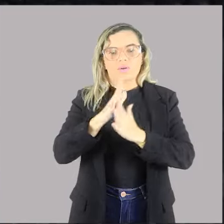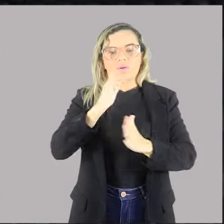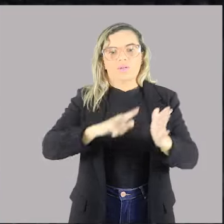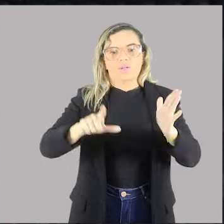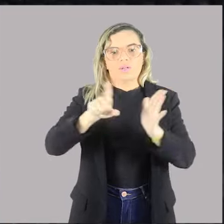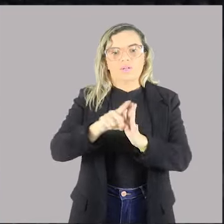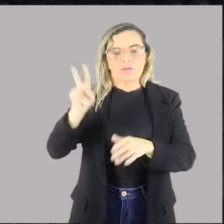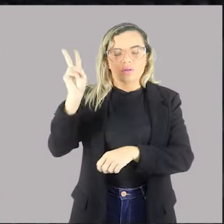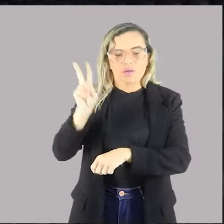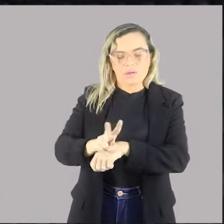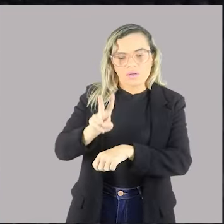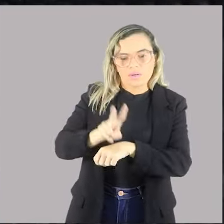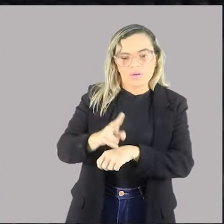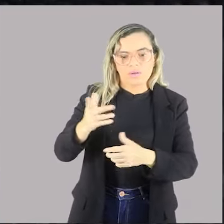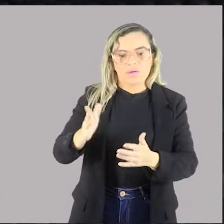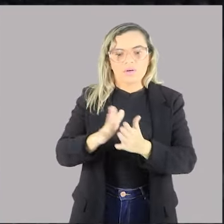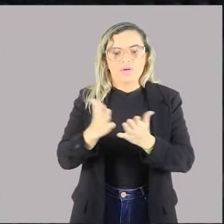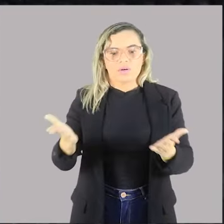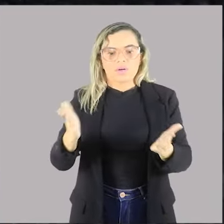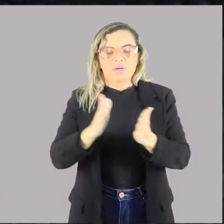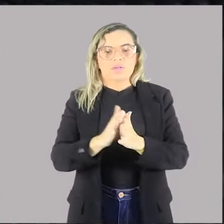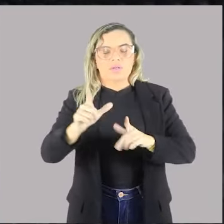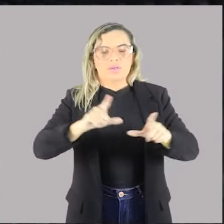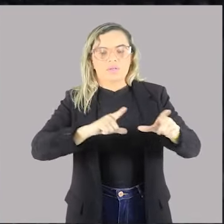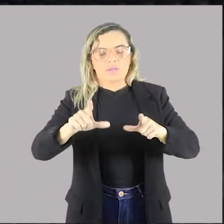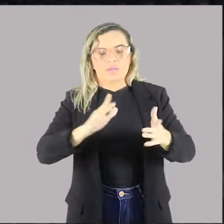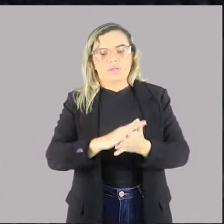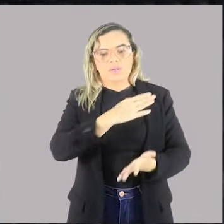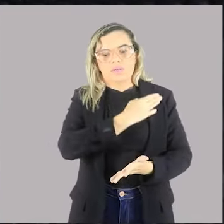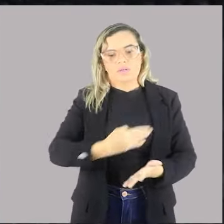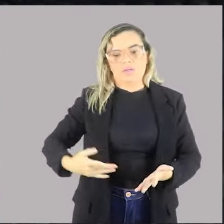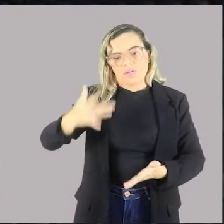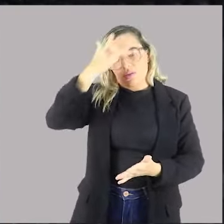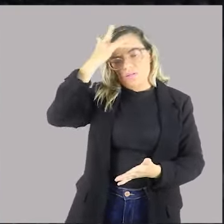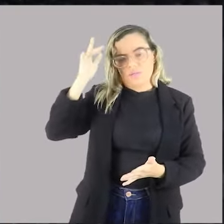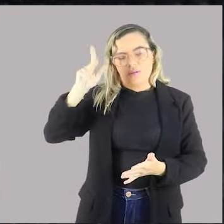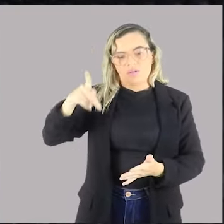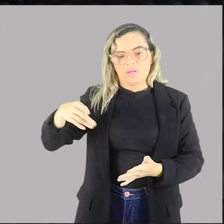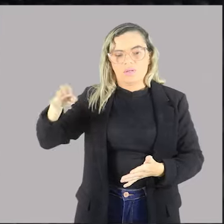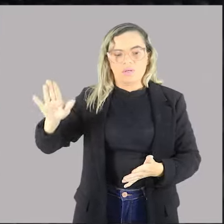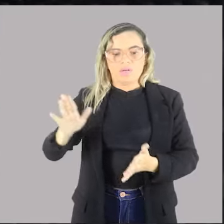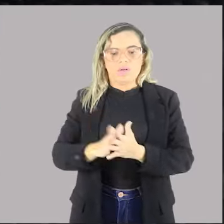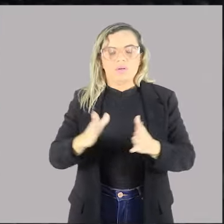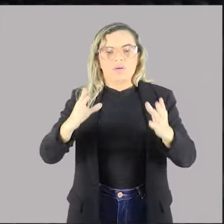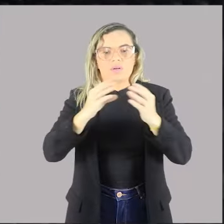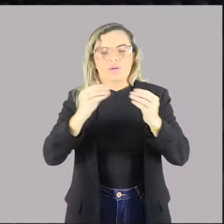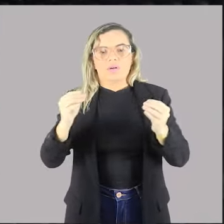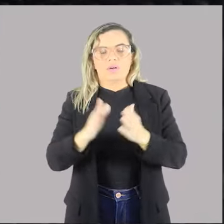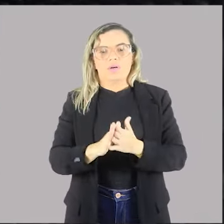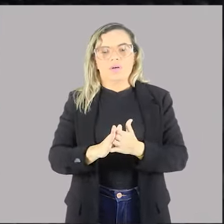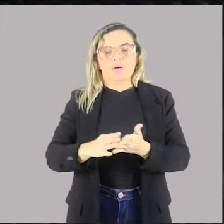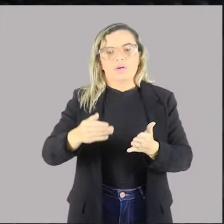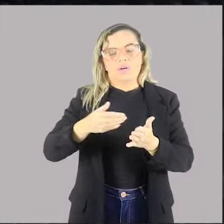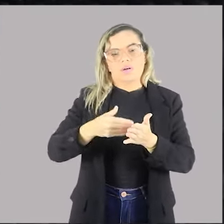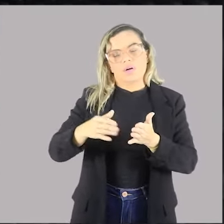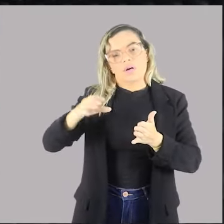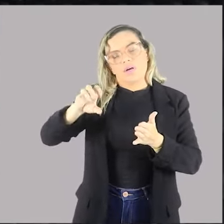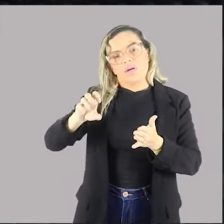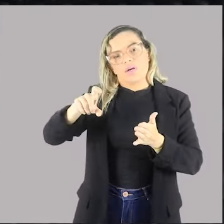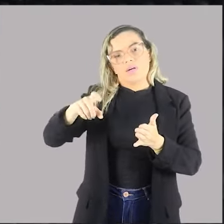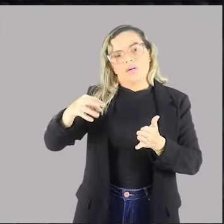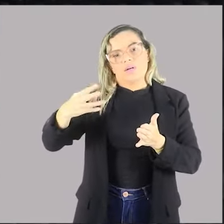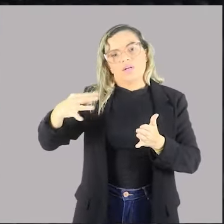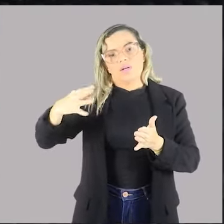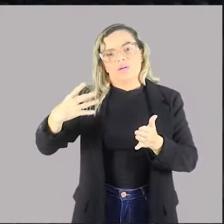Essa extinção de cargos quando não vagos, ela se dá pela exoneração inicialmente,